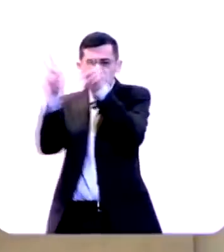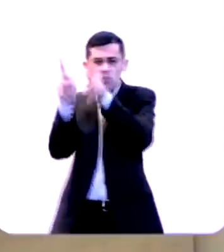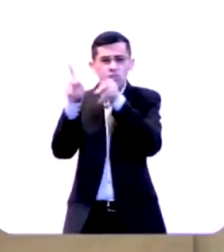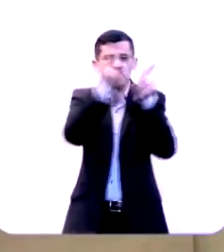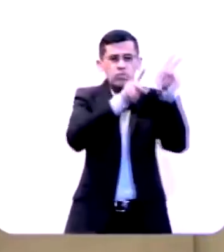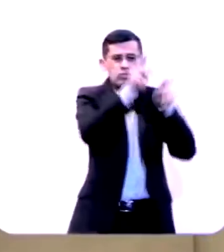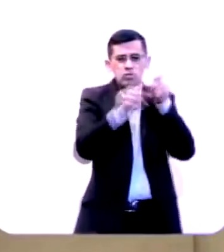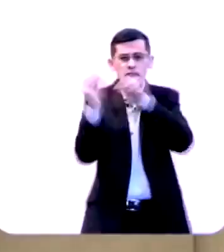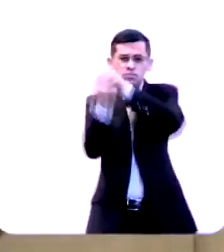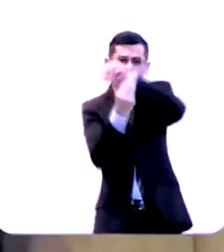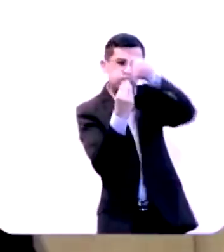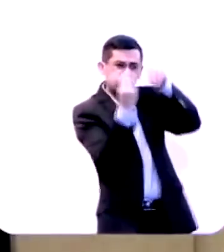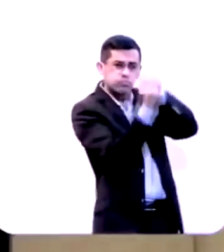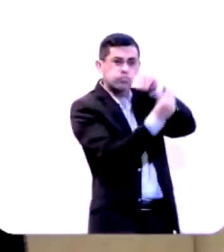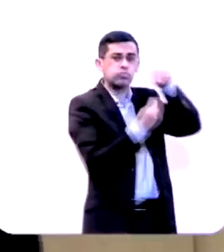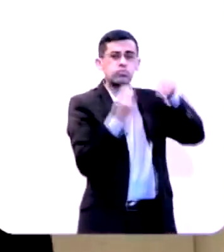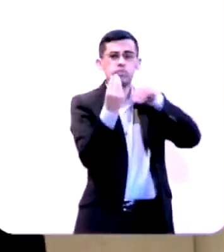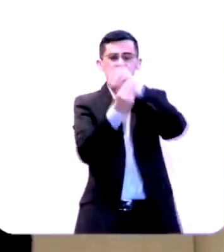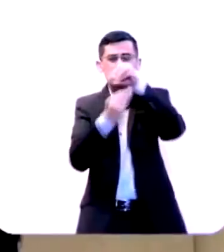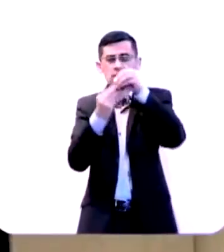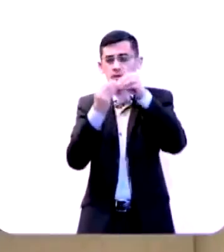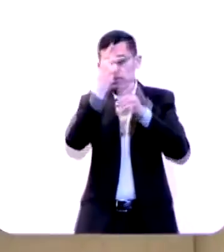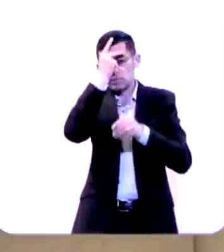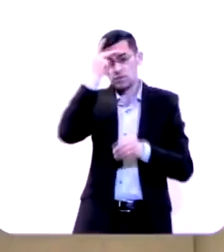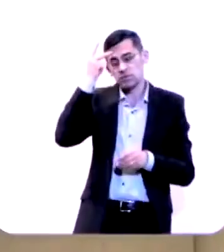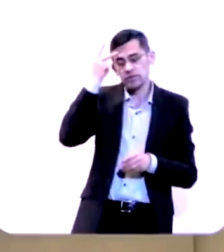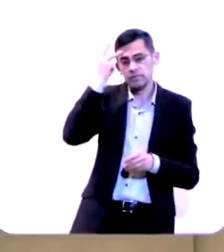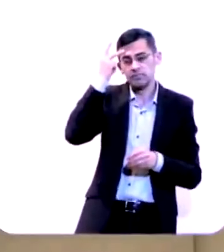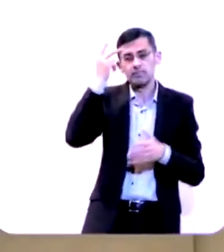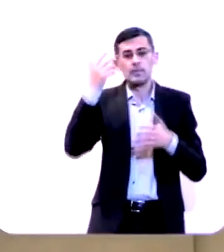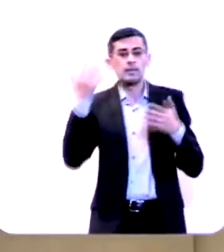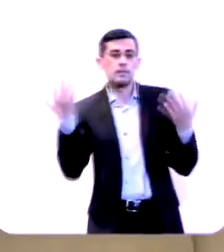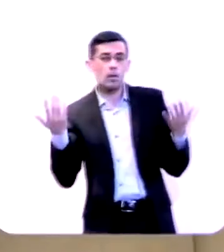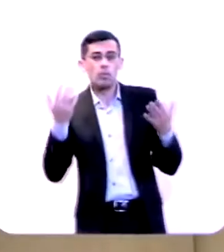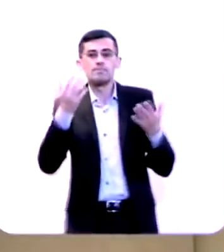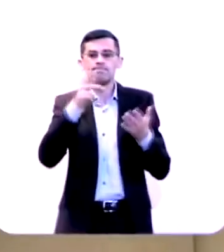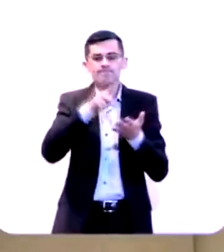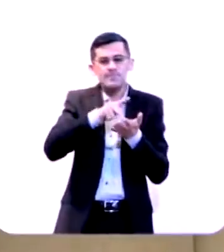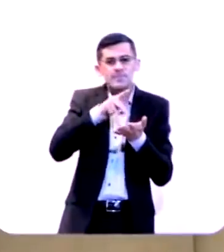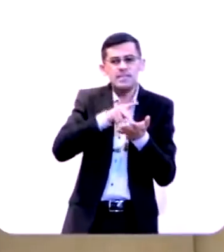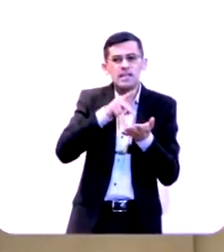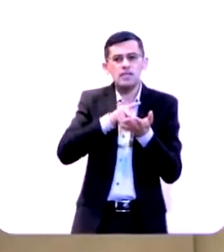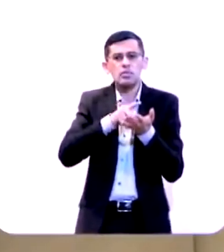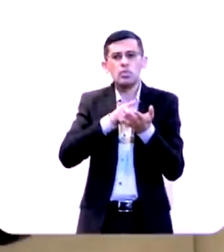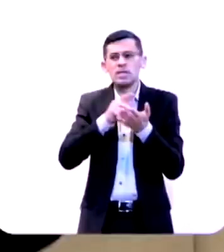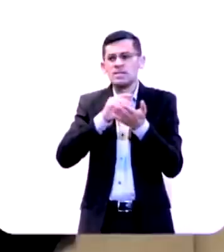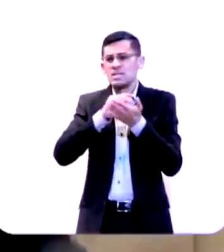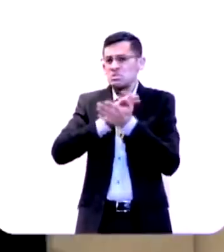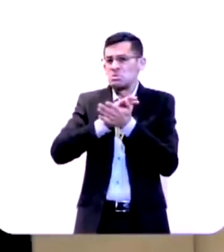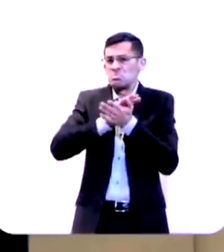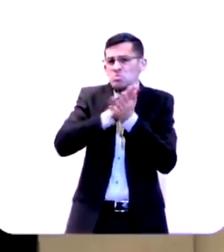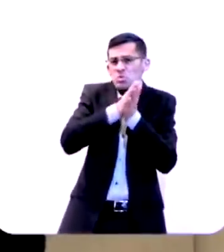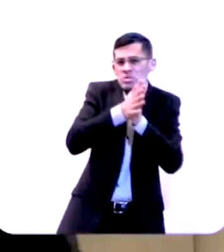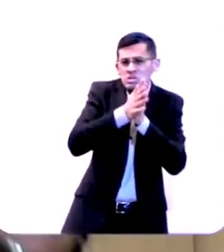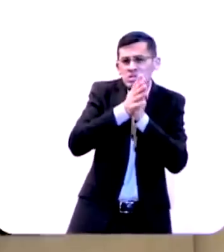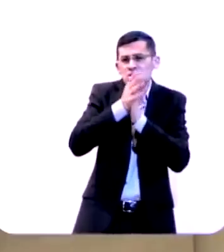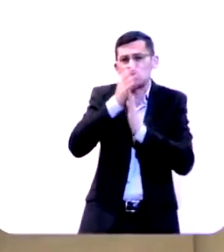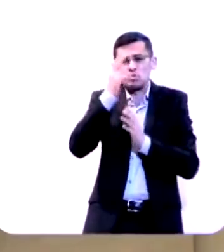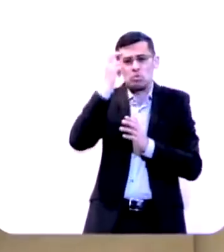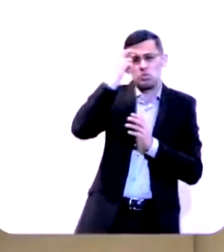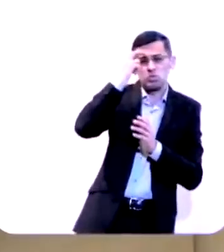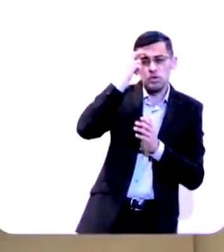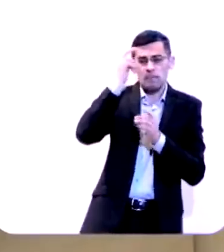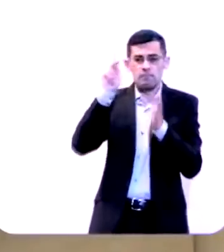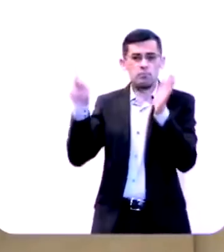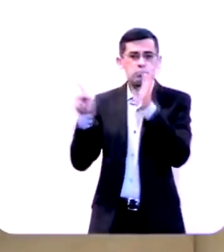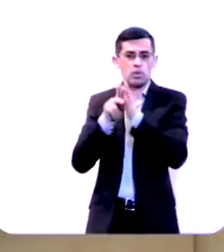aquele lugar, promovendo uma miscigenação da terra. Era uma ameaça de término de toda a cultura israelita,